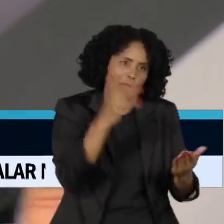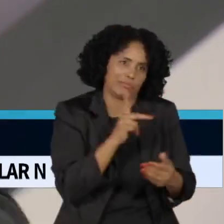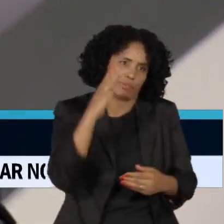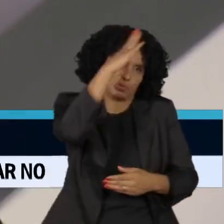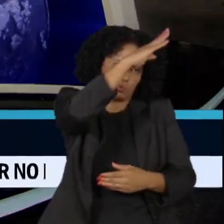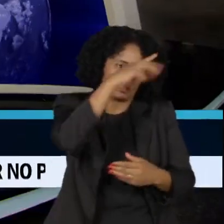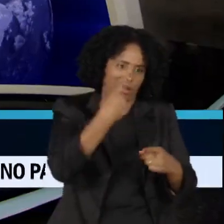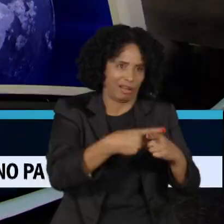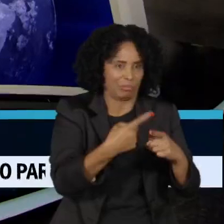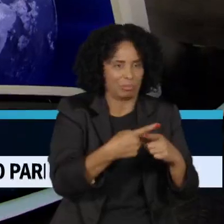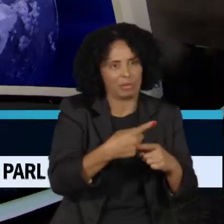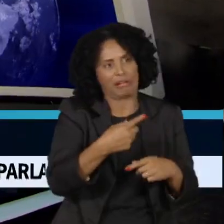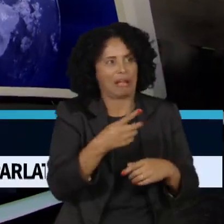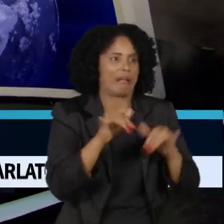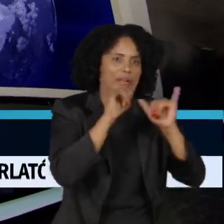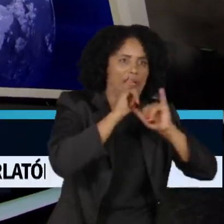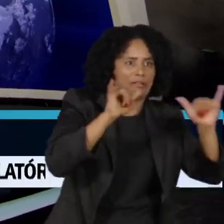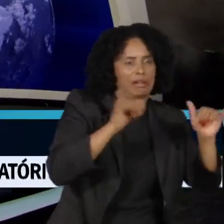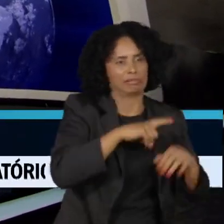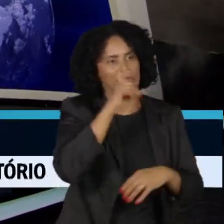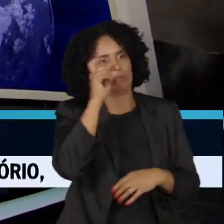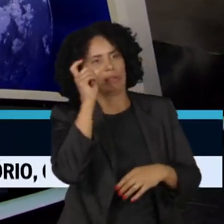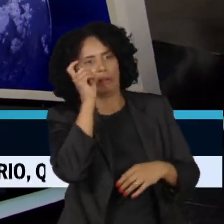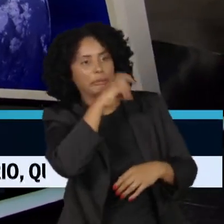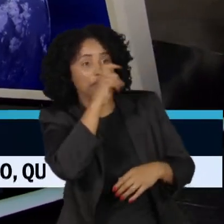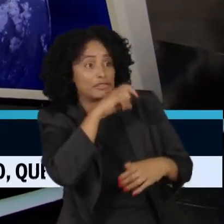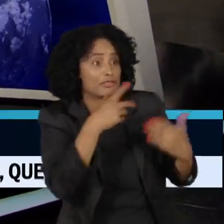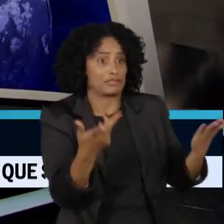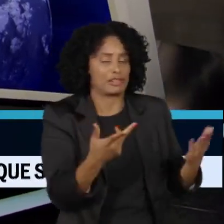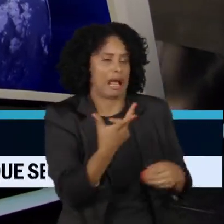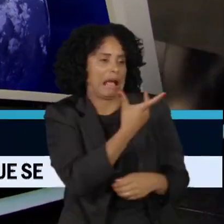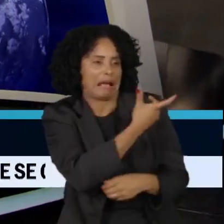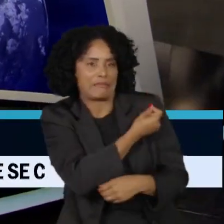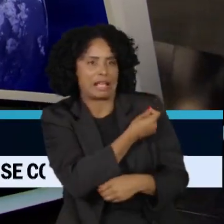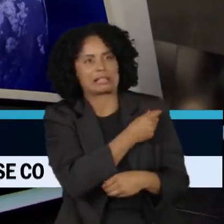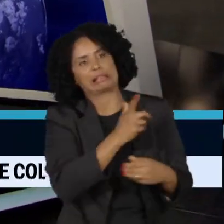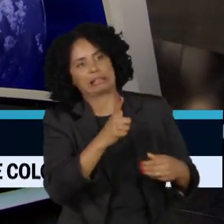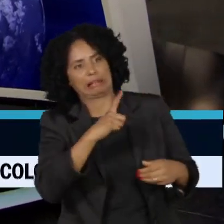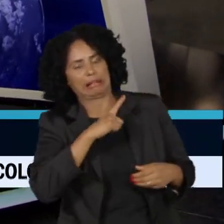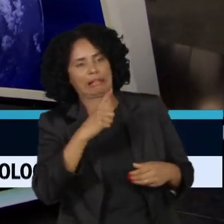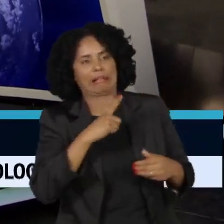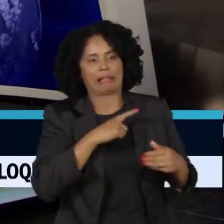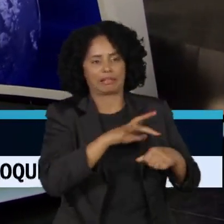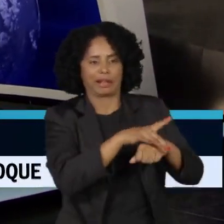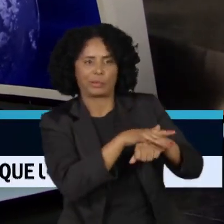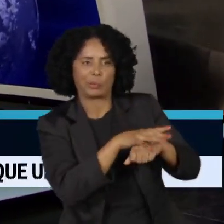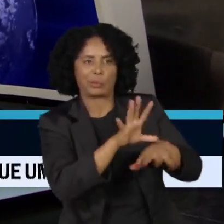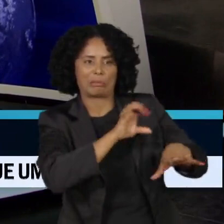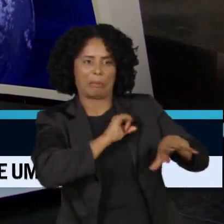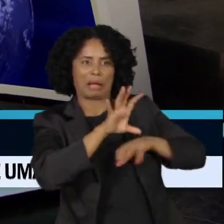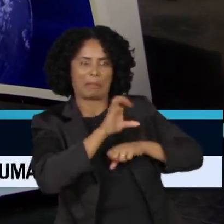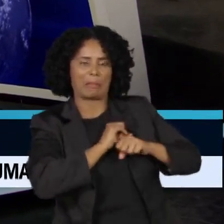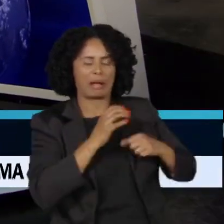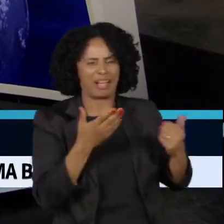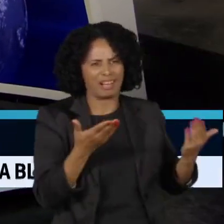trazia outras doenças, que não se vacinou, que não deu exemplo a gente e, pelo contrário, dificultou a chegada de vacinas na